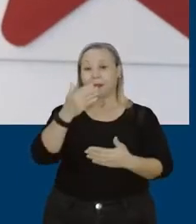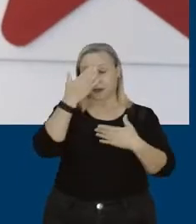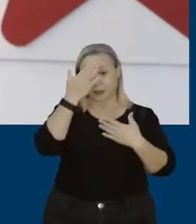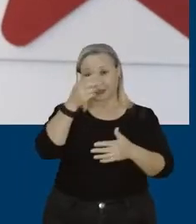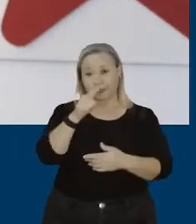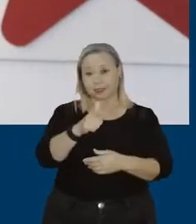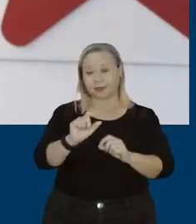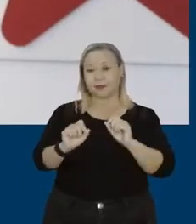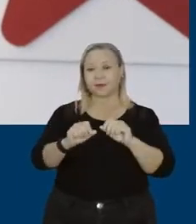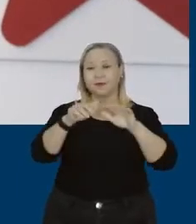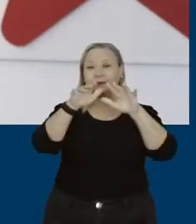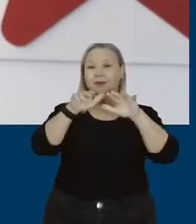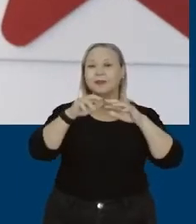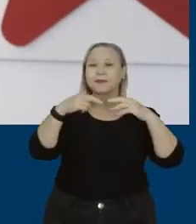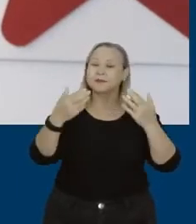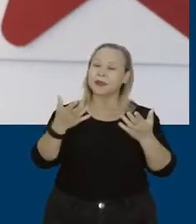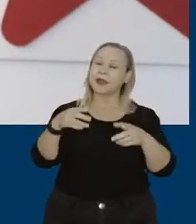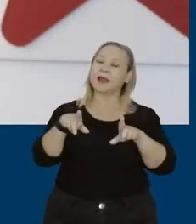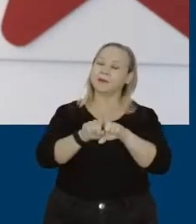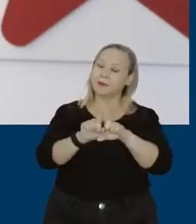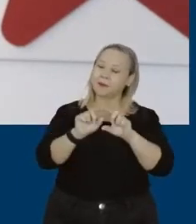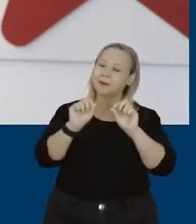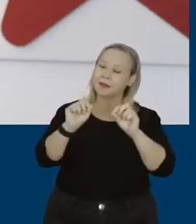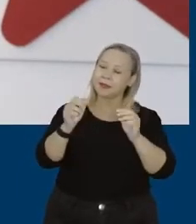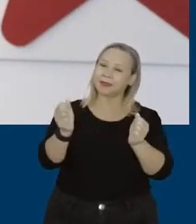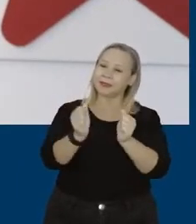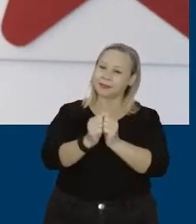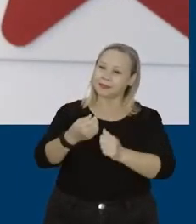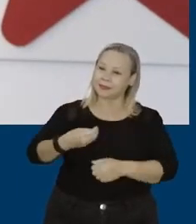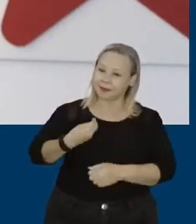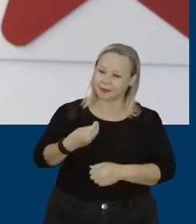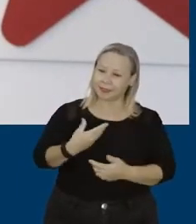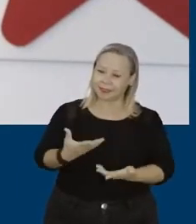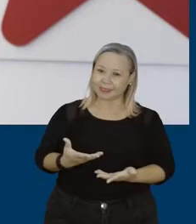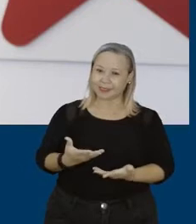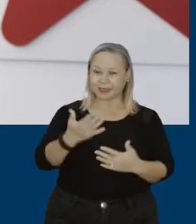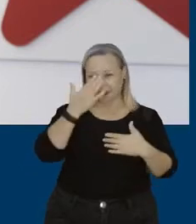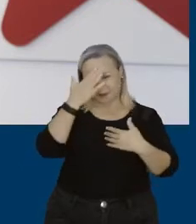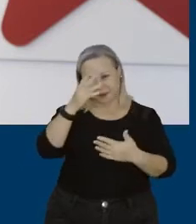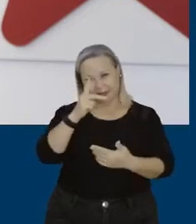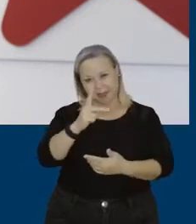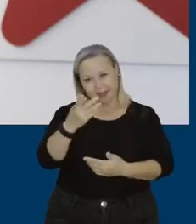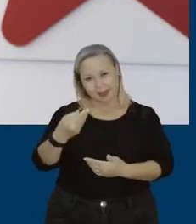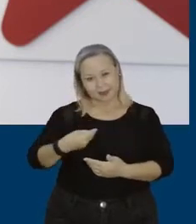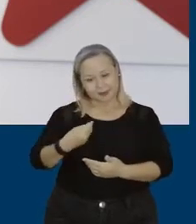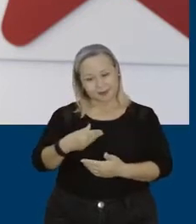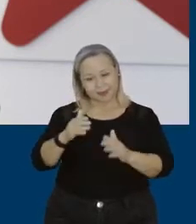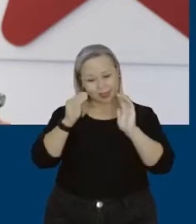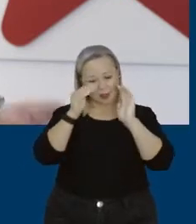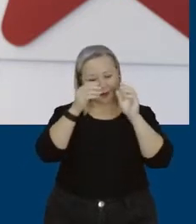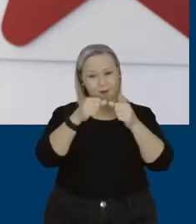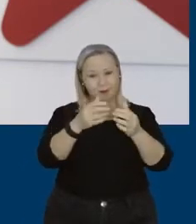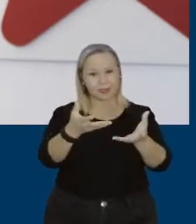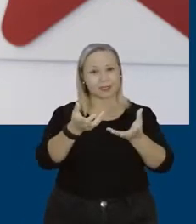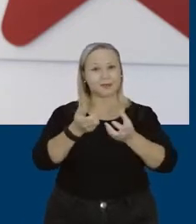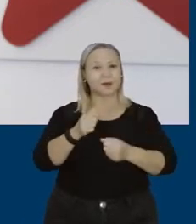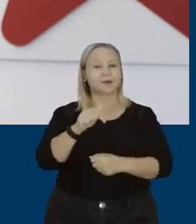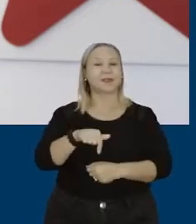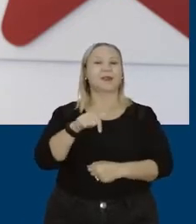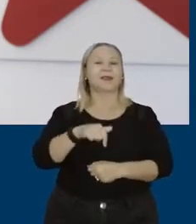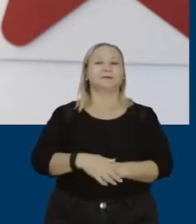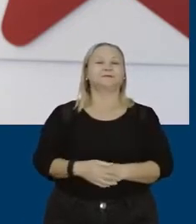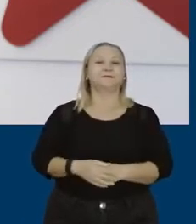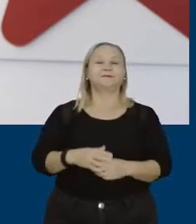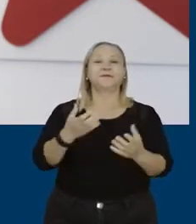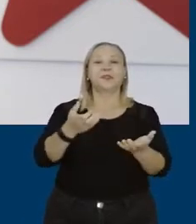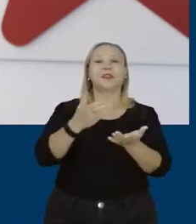situação do seminário e mesmo assim o senhor está aqui com a gente. Muito obrigada pela sua presença. É uma honra recebê-lo aqui. Deputado, queria começar falando